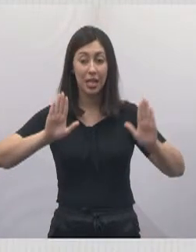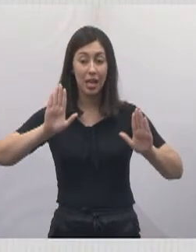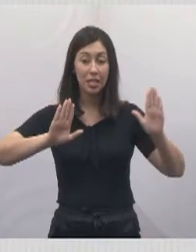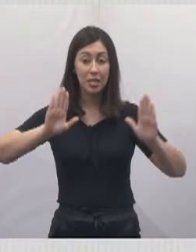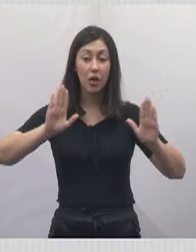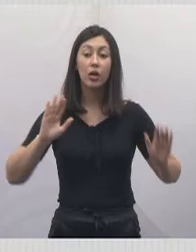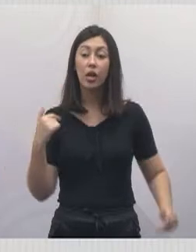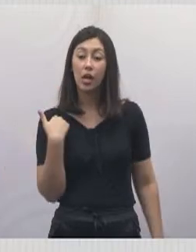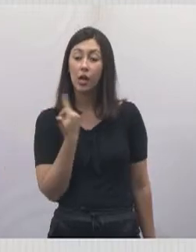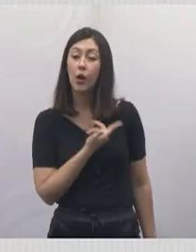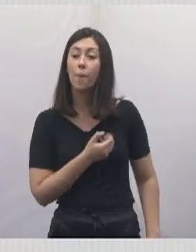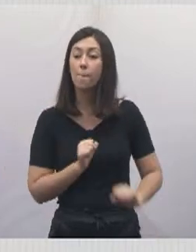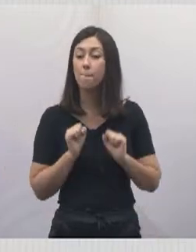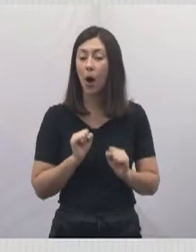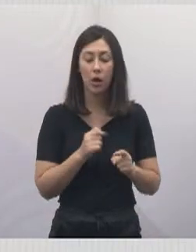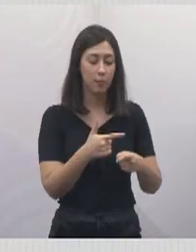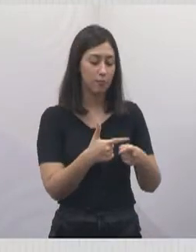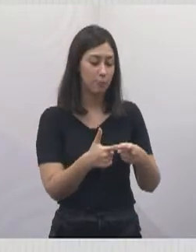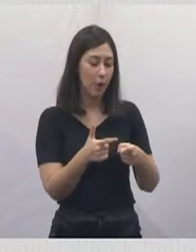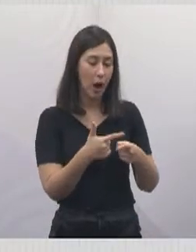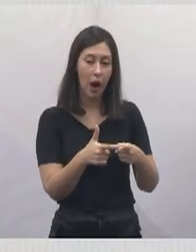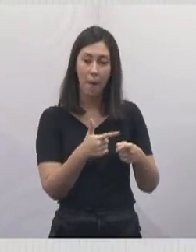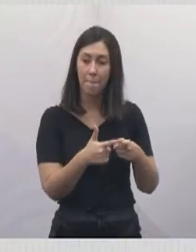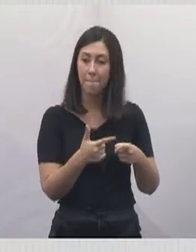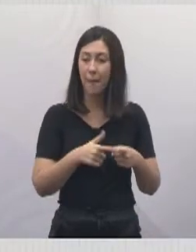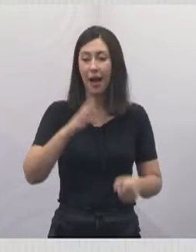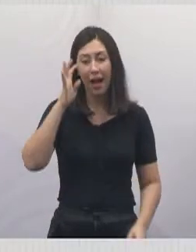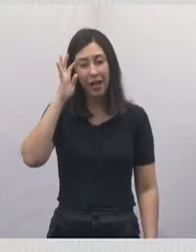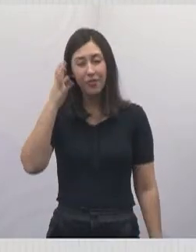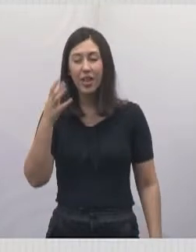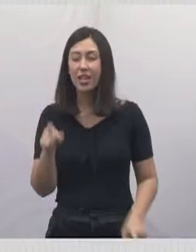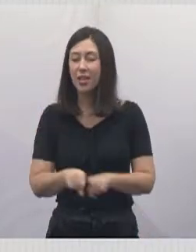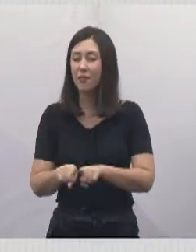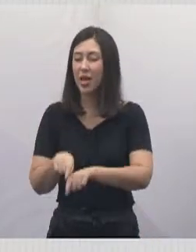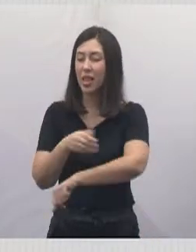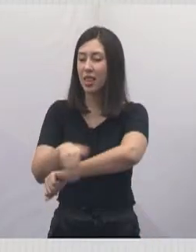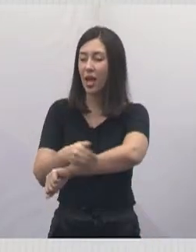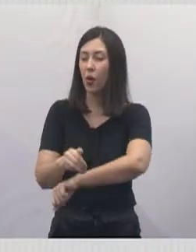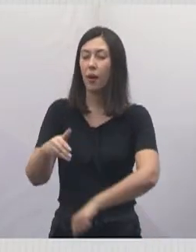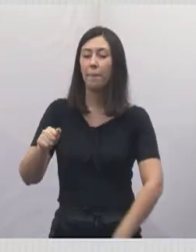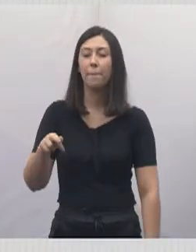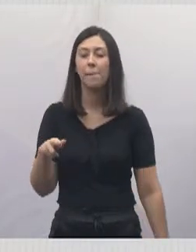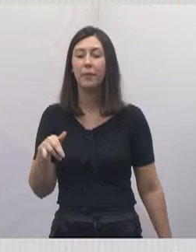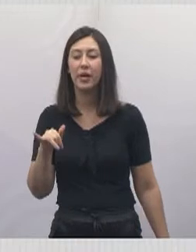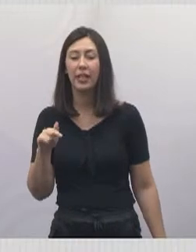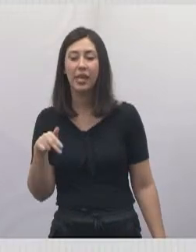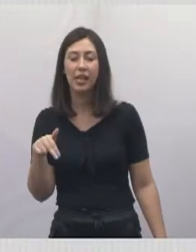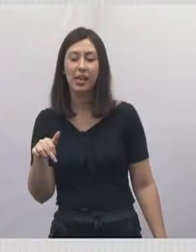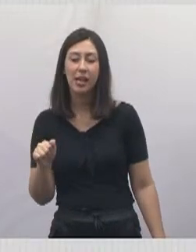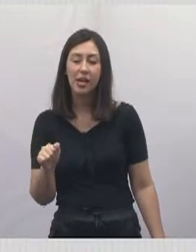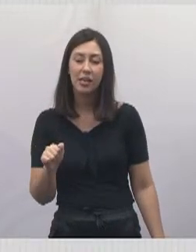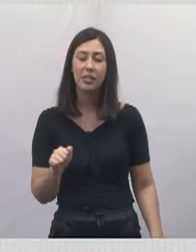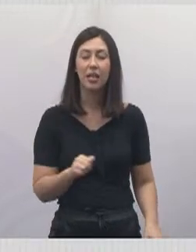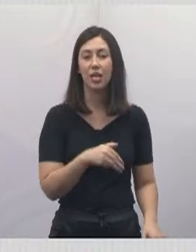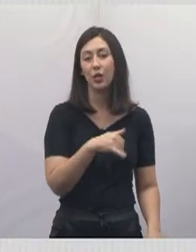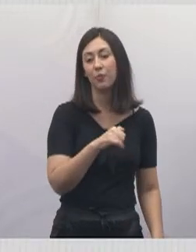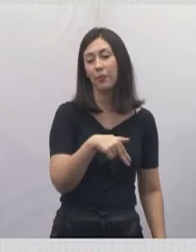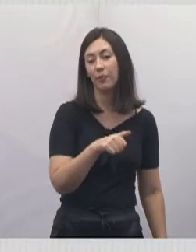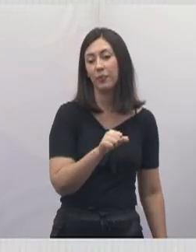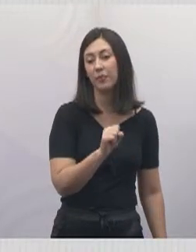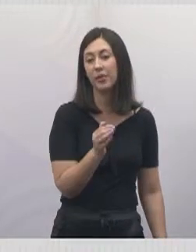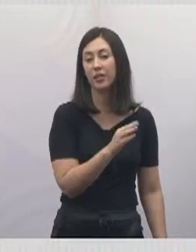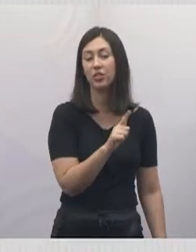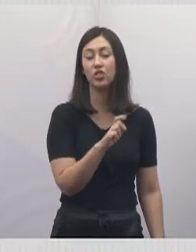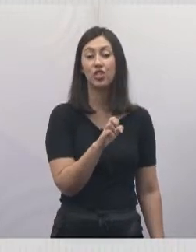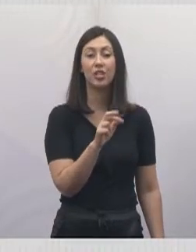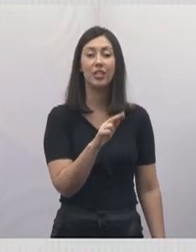que a gente possa resolver o problema da Rua Minas Gerais, da Rua Mariana, Santa Cecília. É um compromisso sério que esse governo assume e